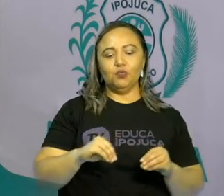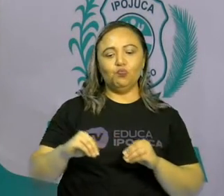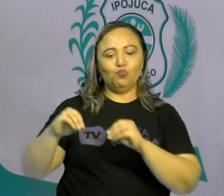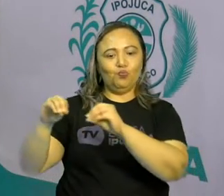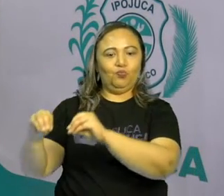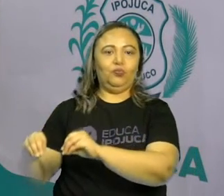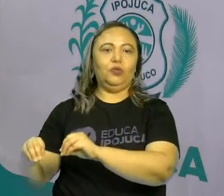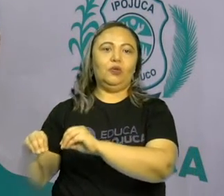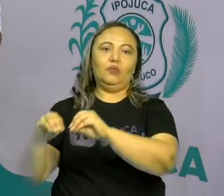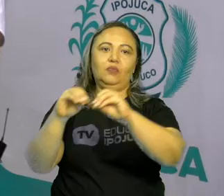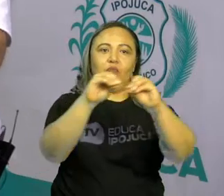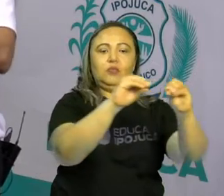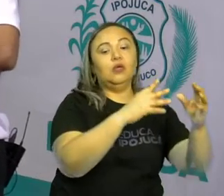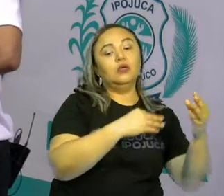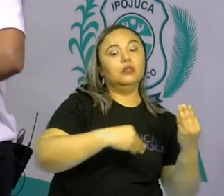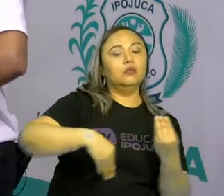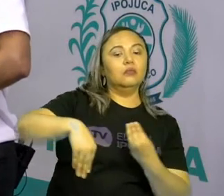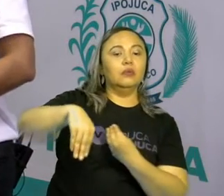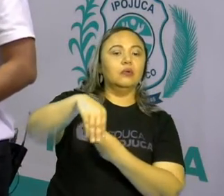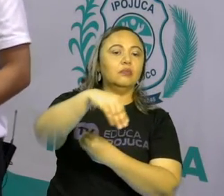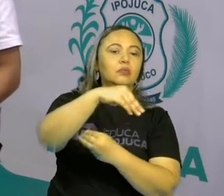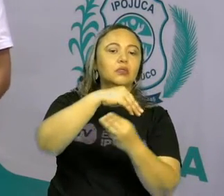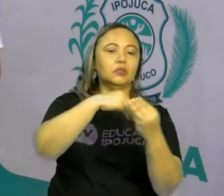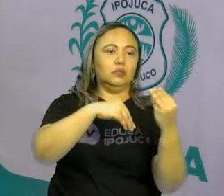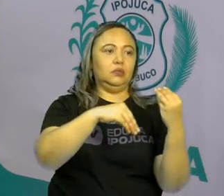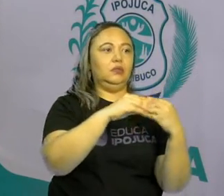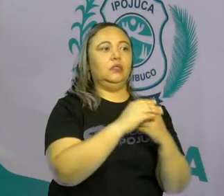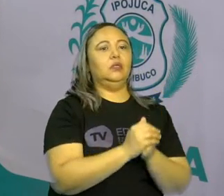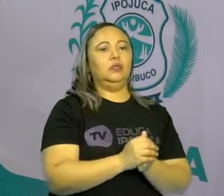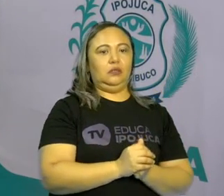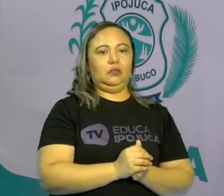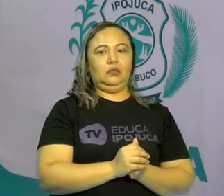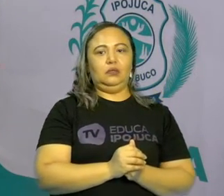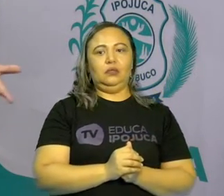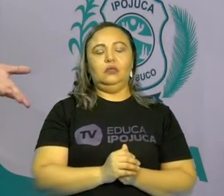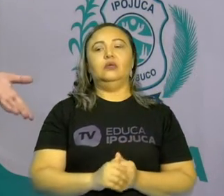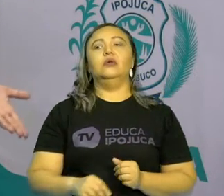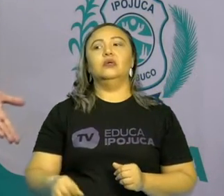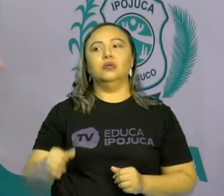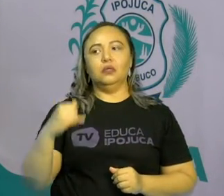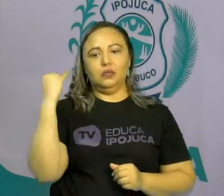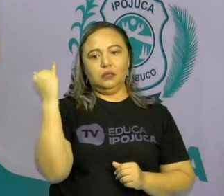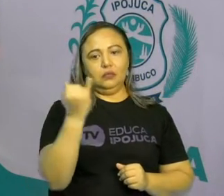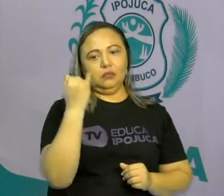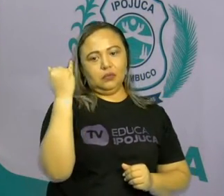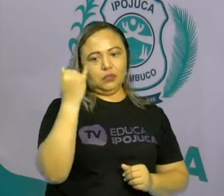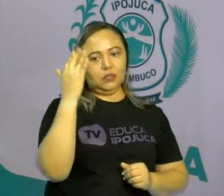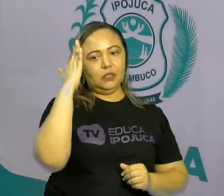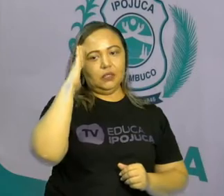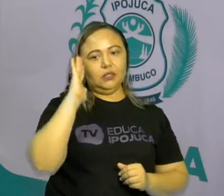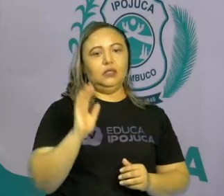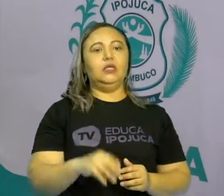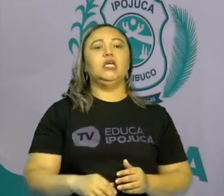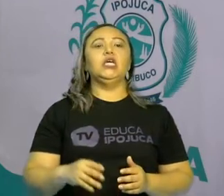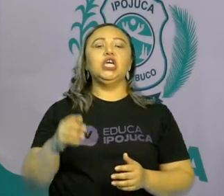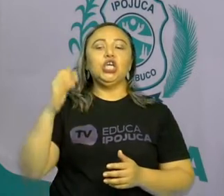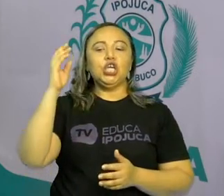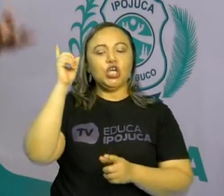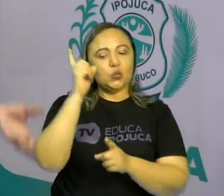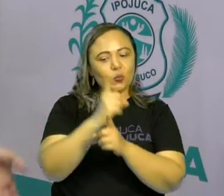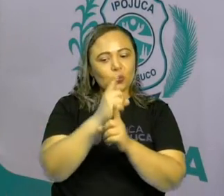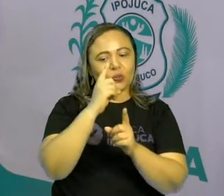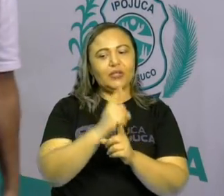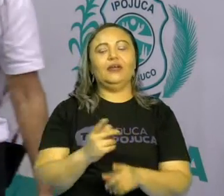espaço, se teve origem aqui, se veio de outro, é muito importante e achar o nosso lugar